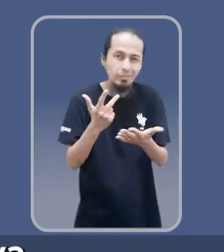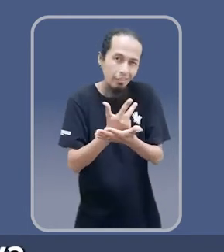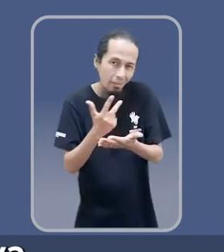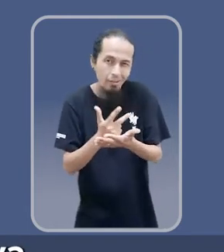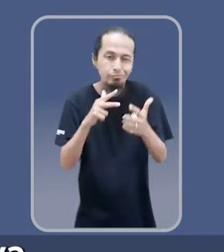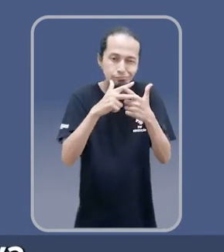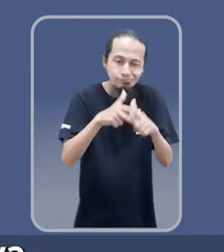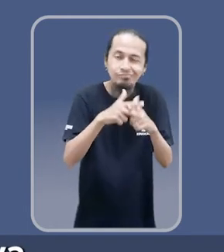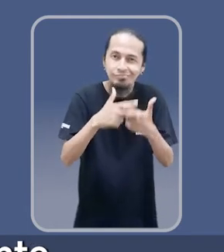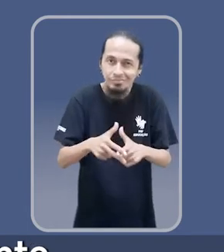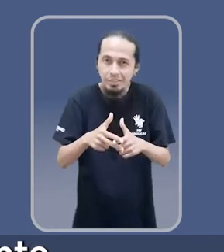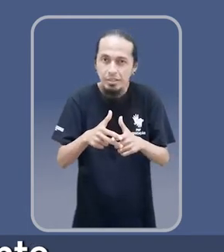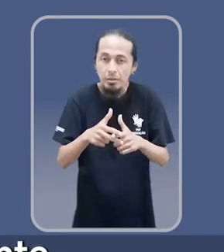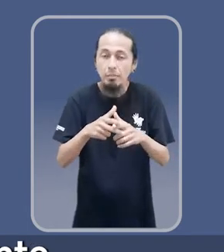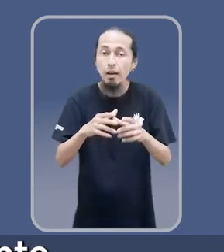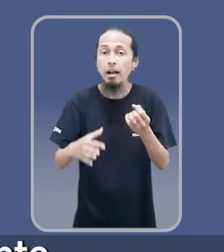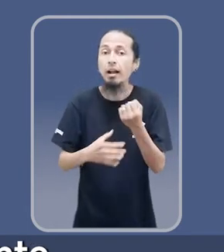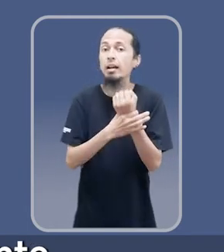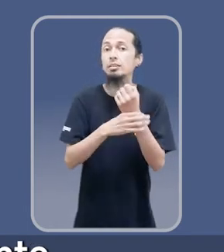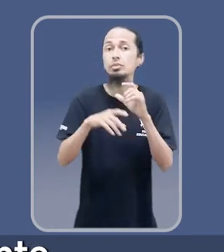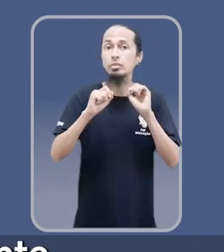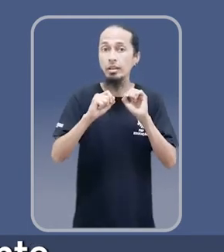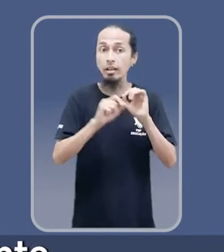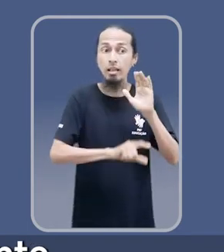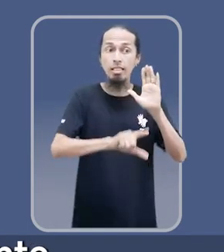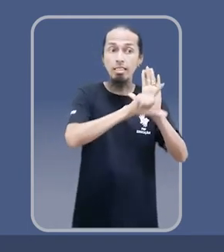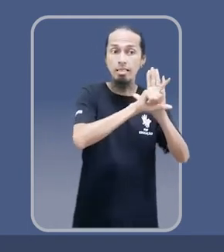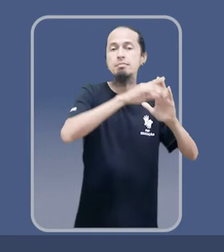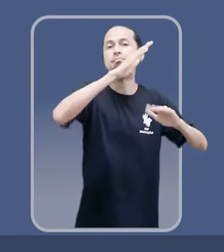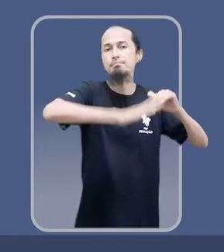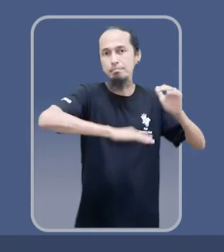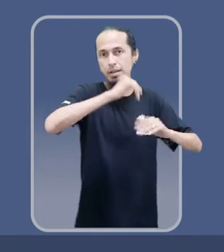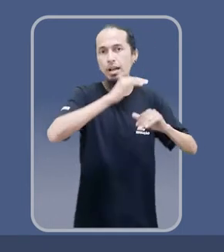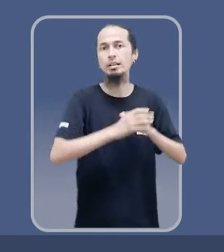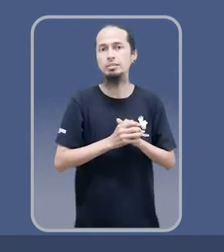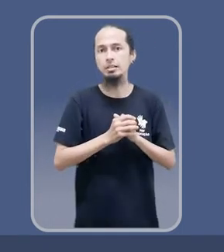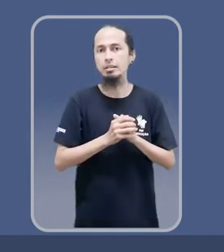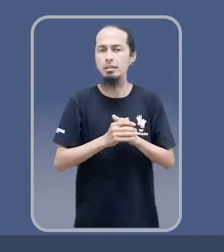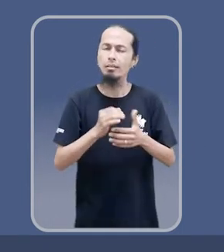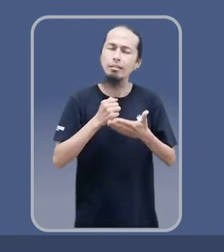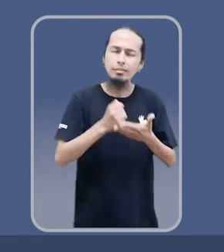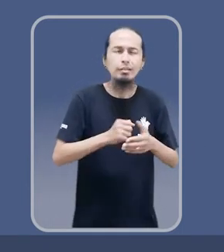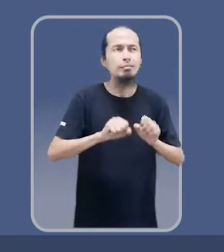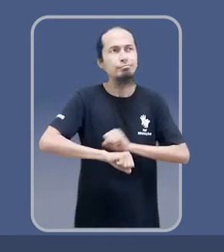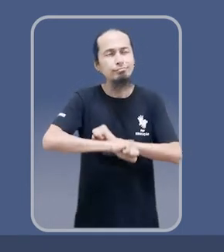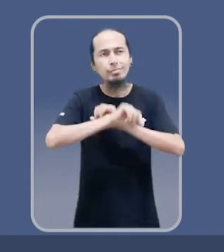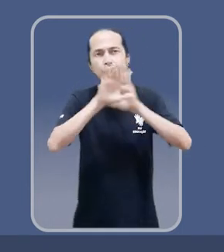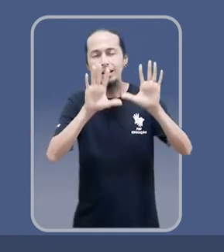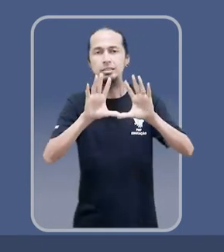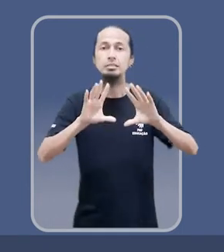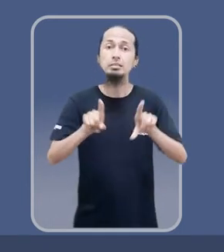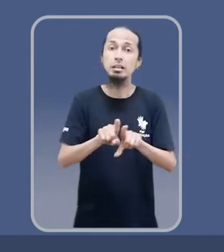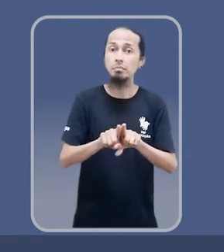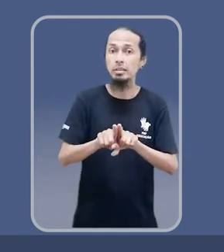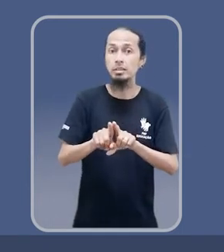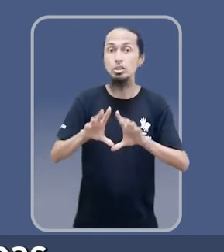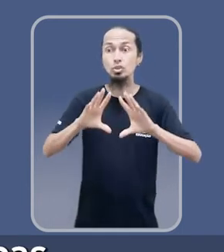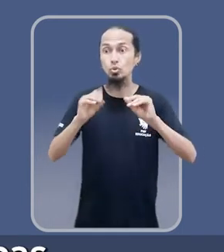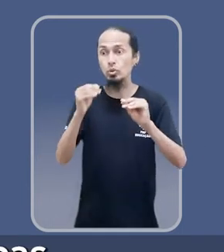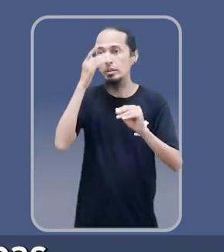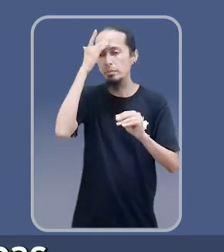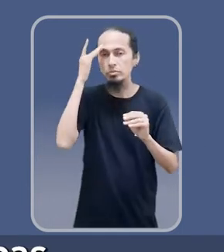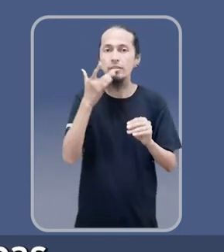garantir uma efetiva aplicação da lei e fundamentalmente dar mais transparência e ter uma isonomia a todos